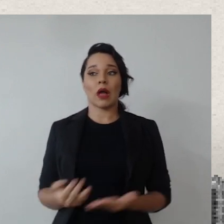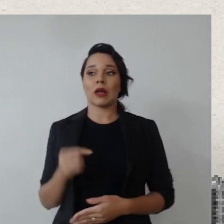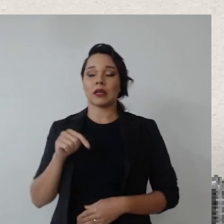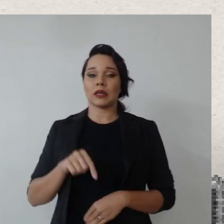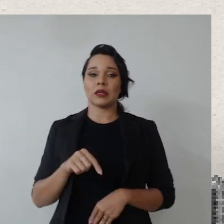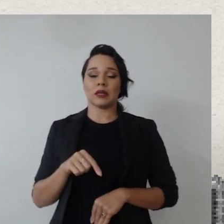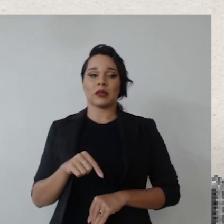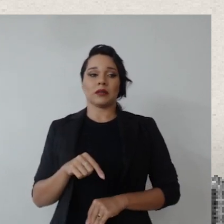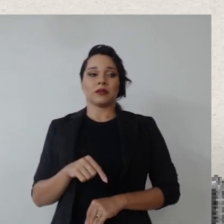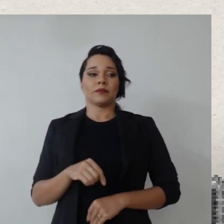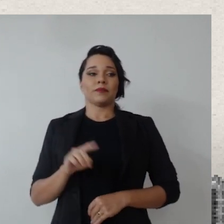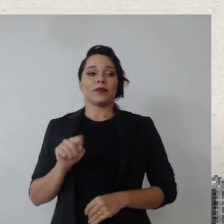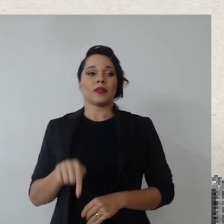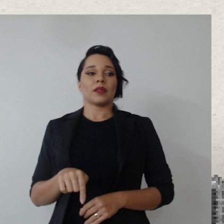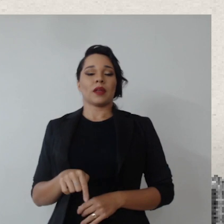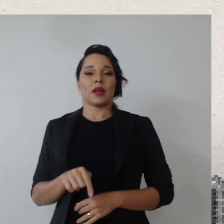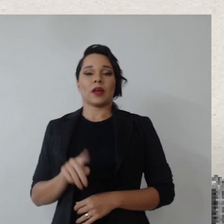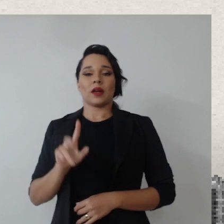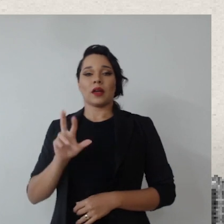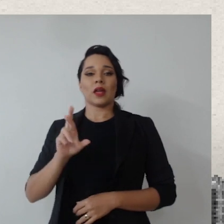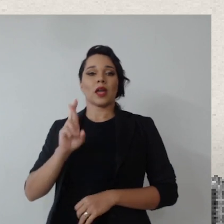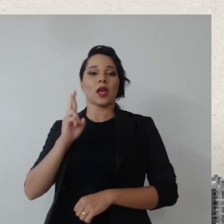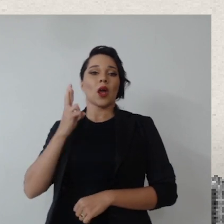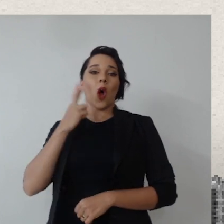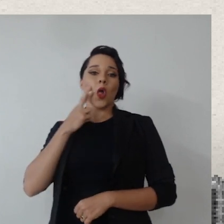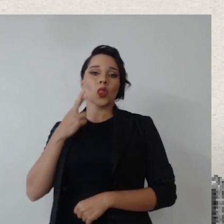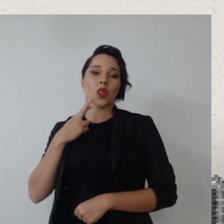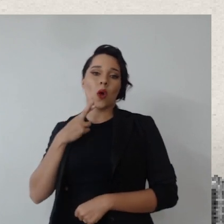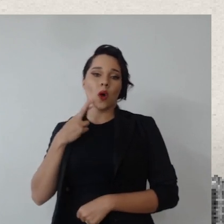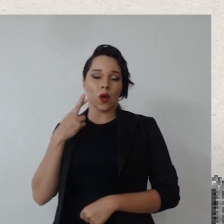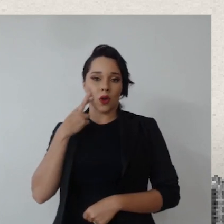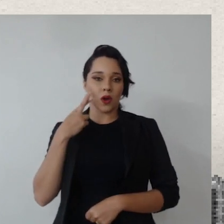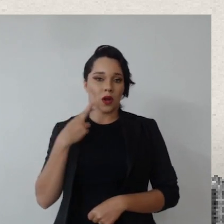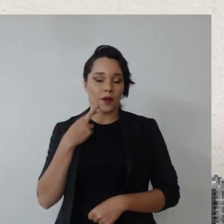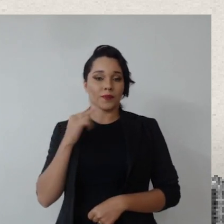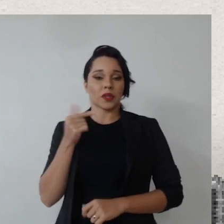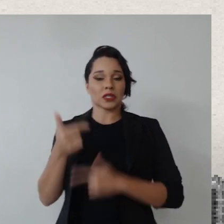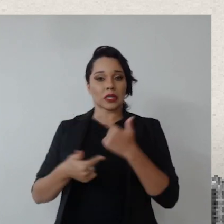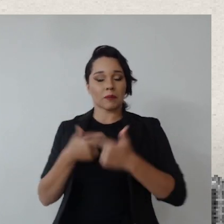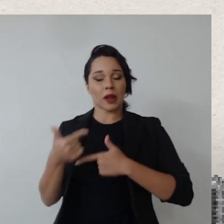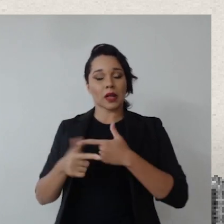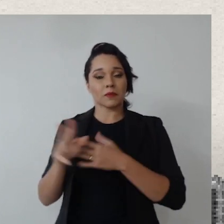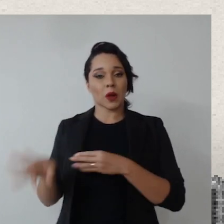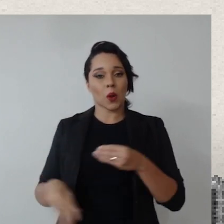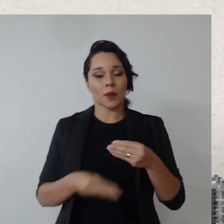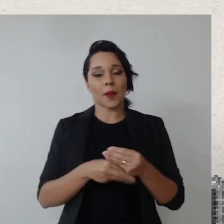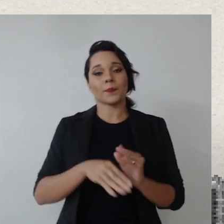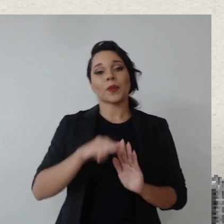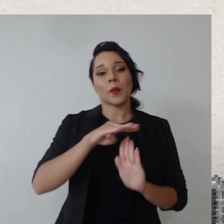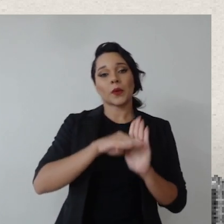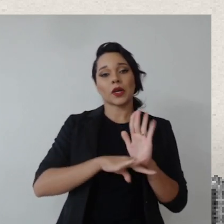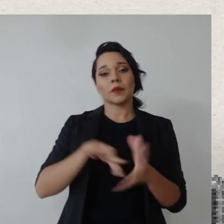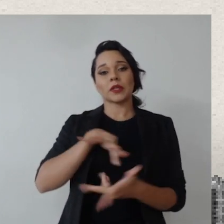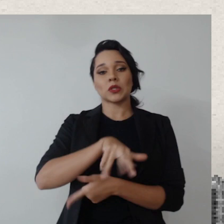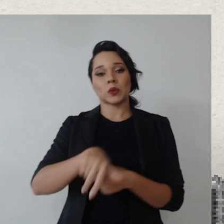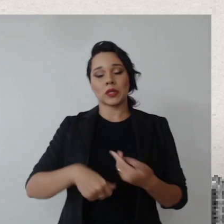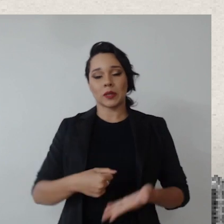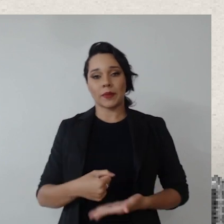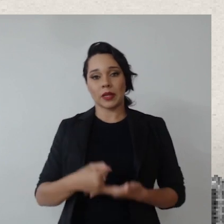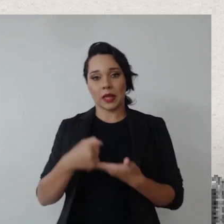estamos aqui na seccional Rondônia, nós estamos trabalhando para implementar um programa de